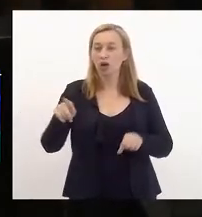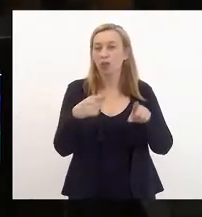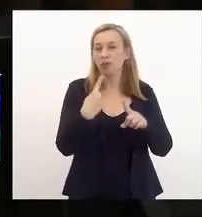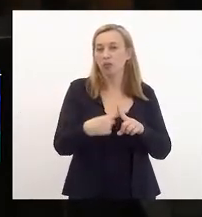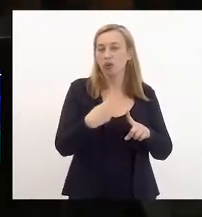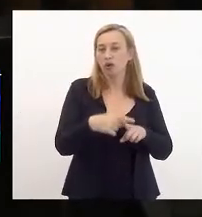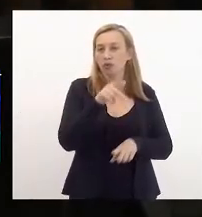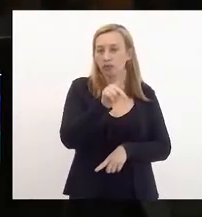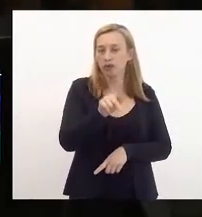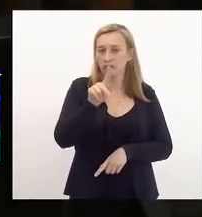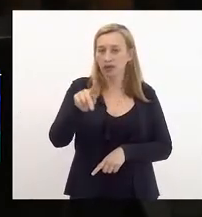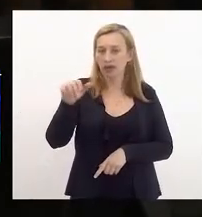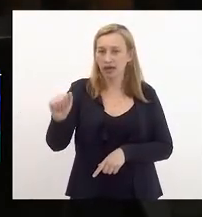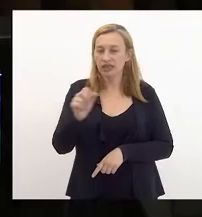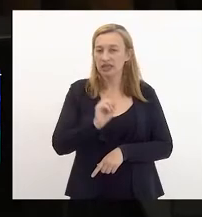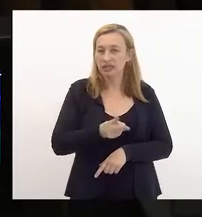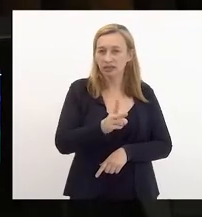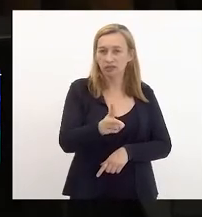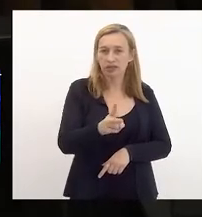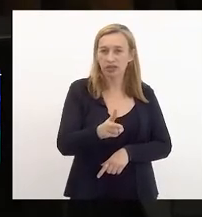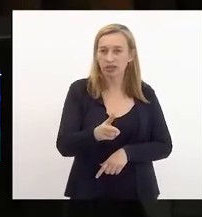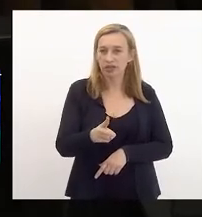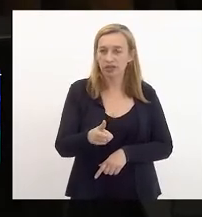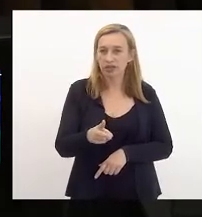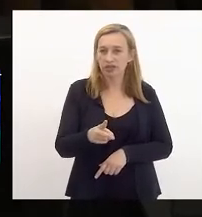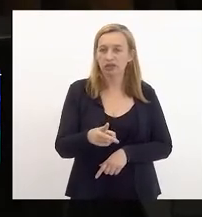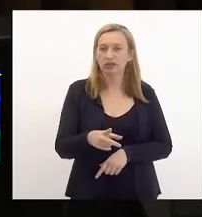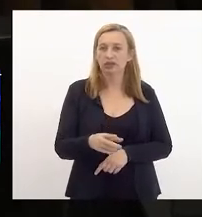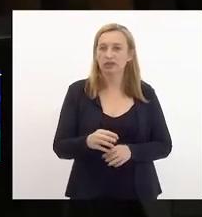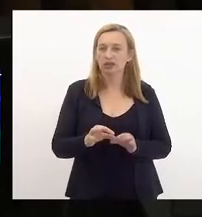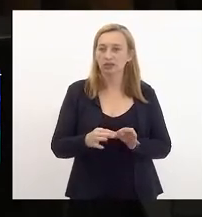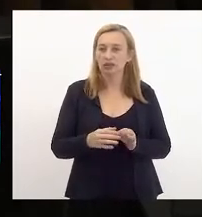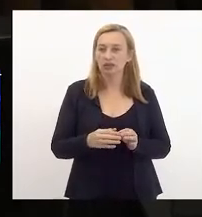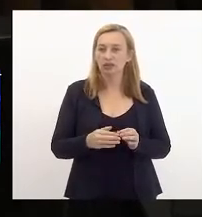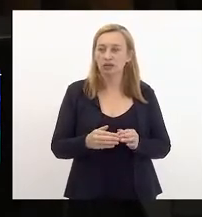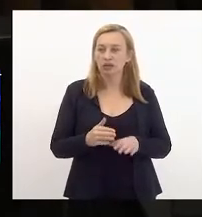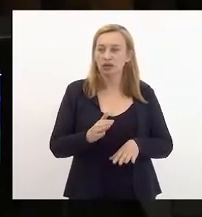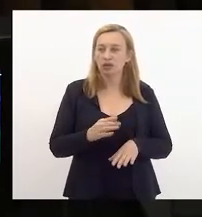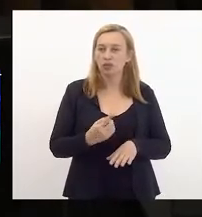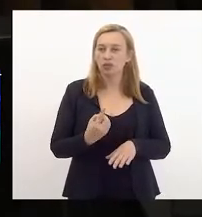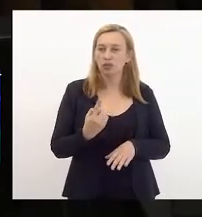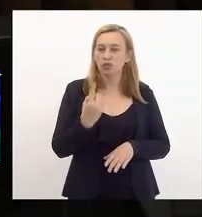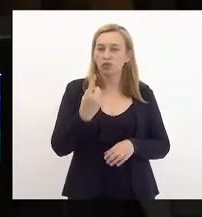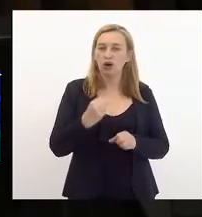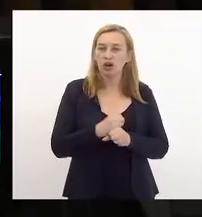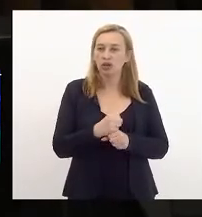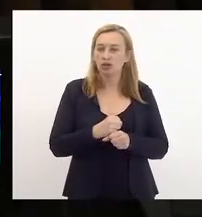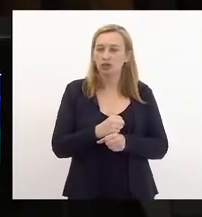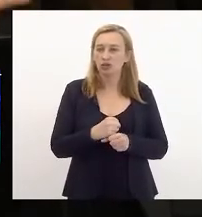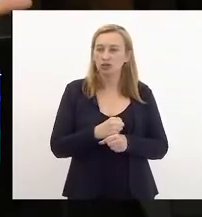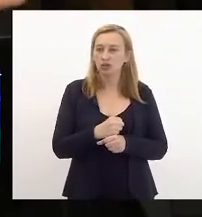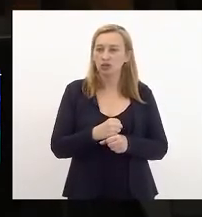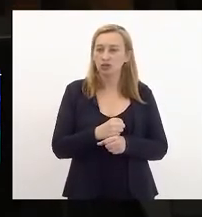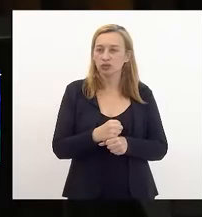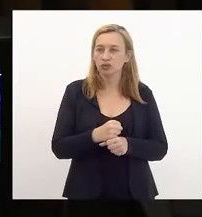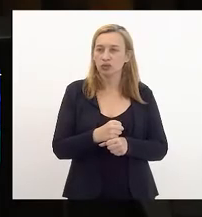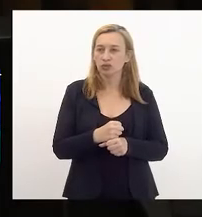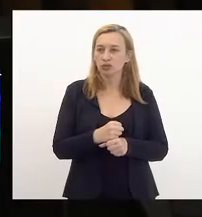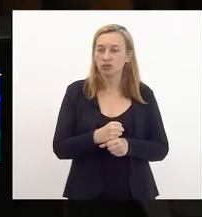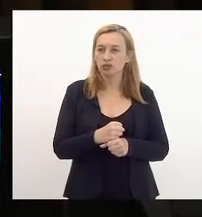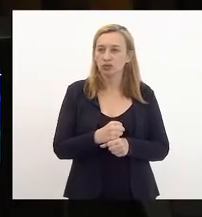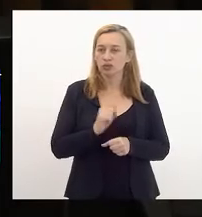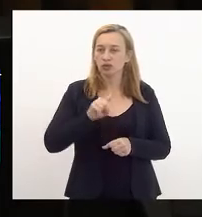sempre se estende um ano após a